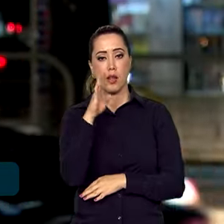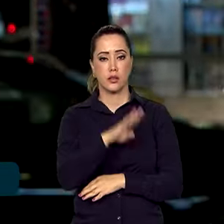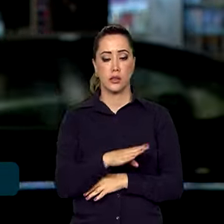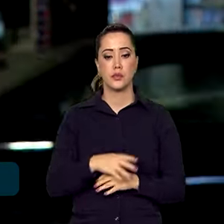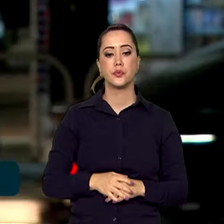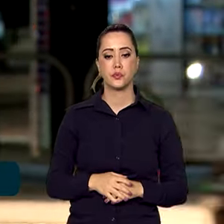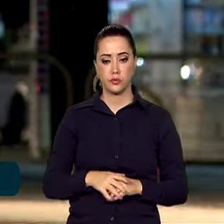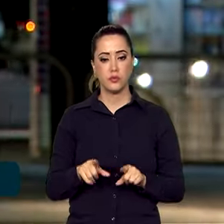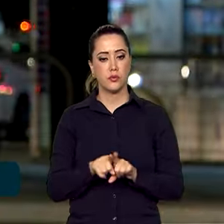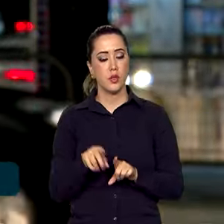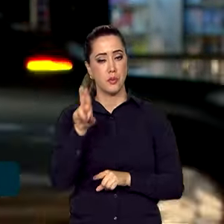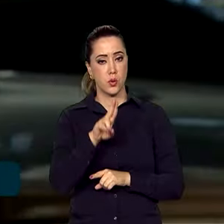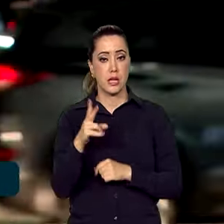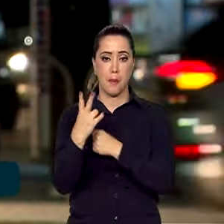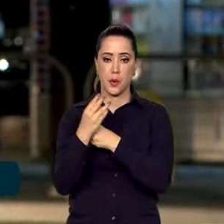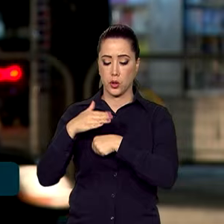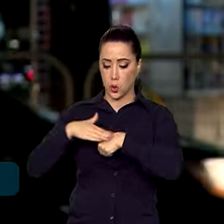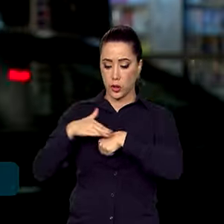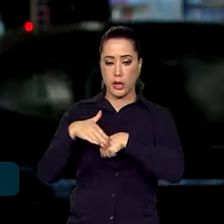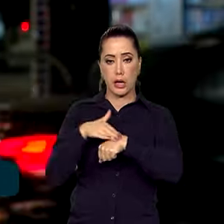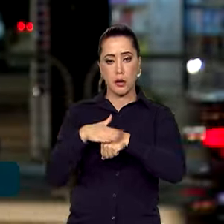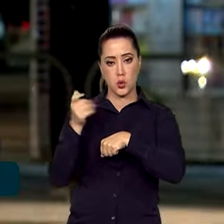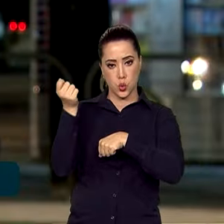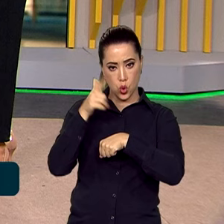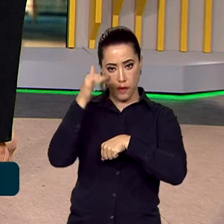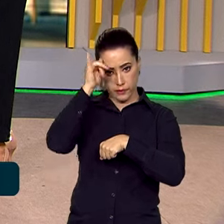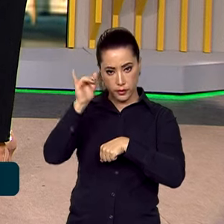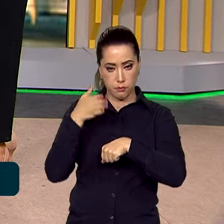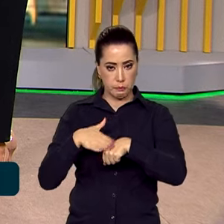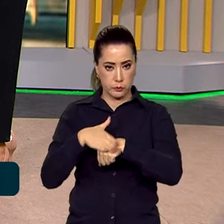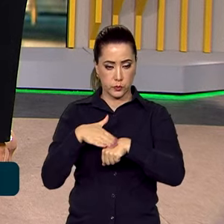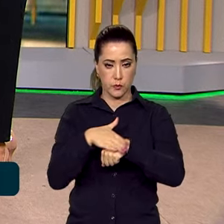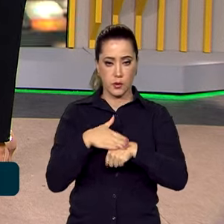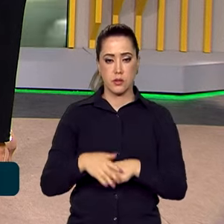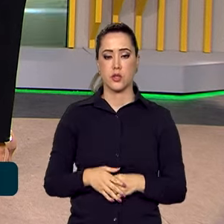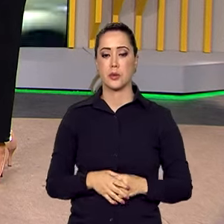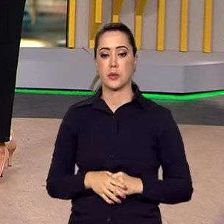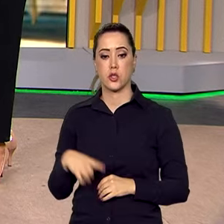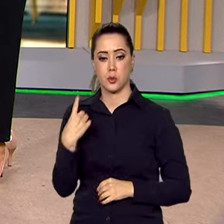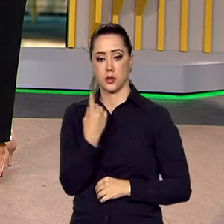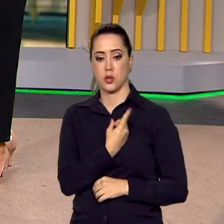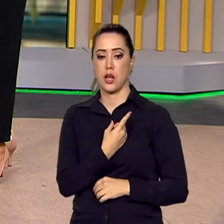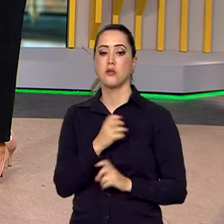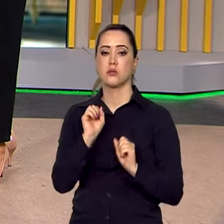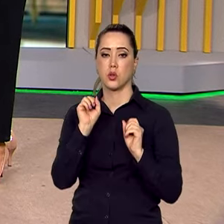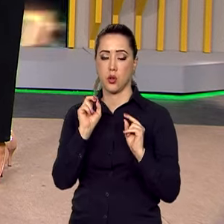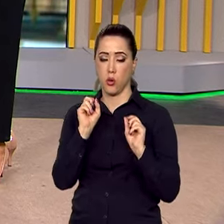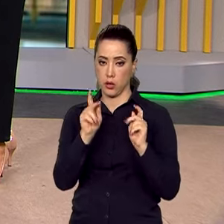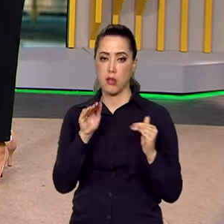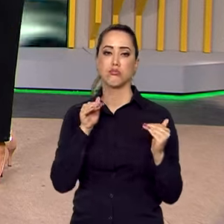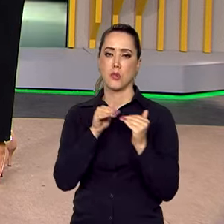tarde e usar bastante protetor solar. Eu volto com vocês. É isso, Sara. Vamos seguir a risca essas dicas. Muito obrigado. Boa